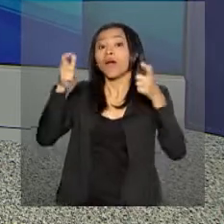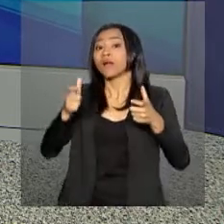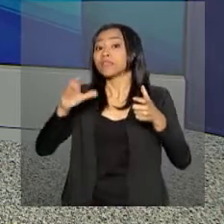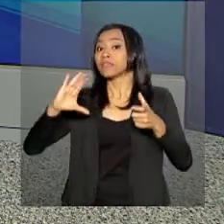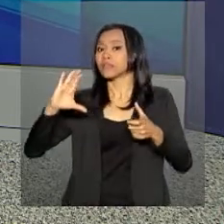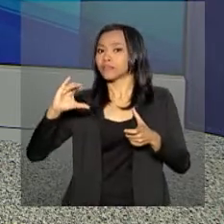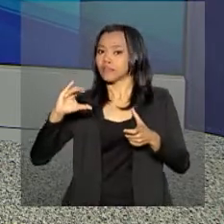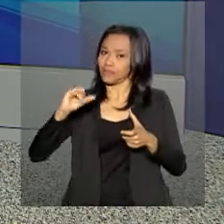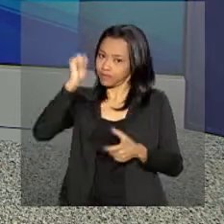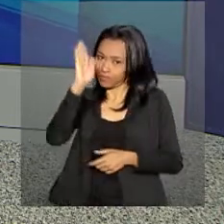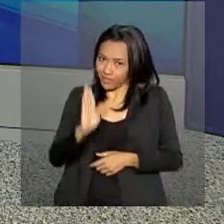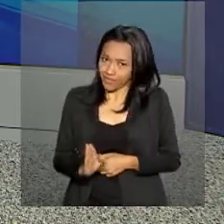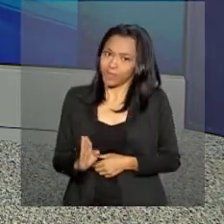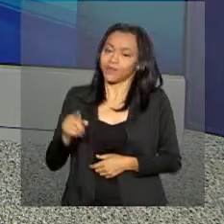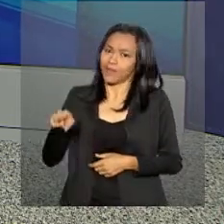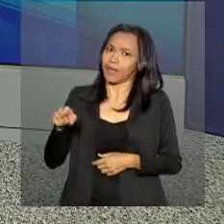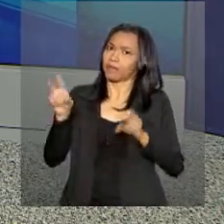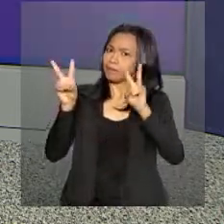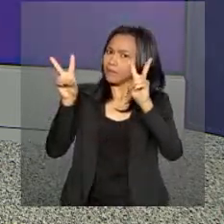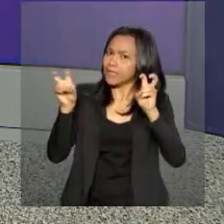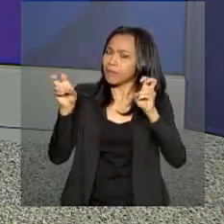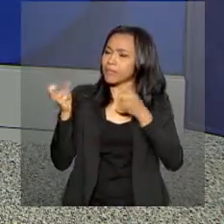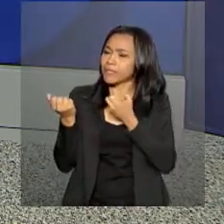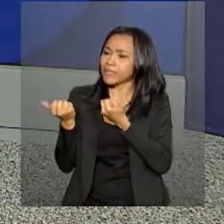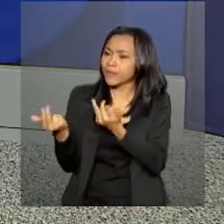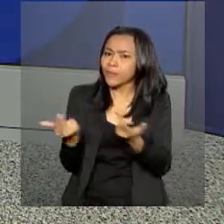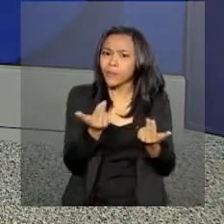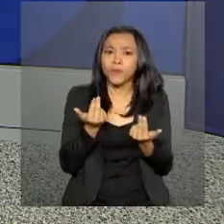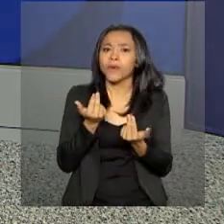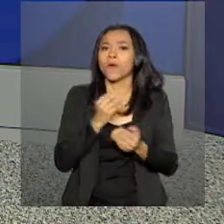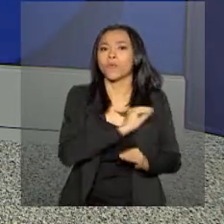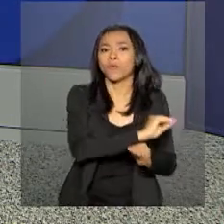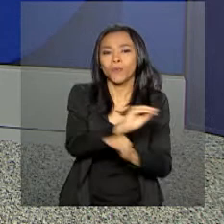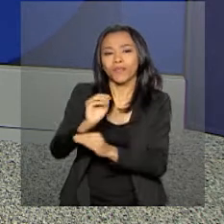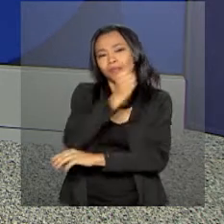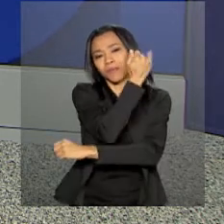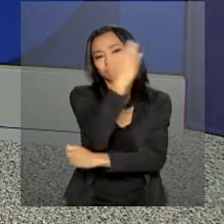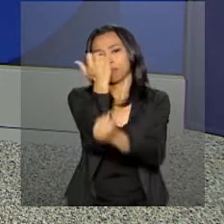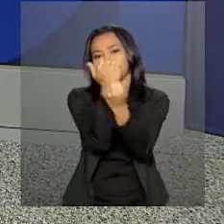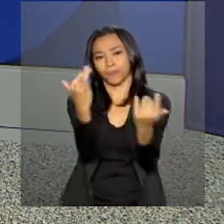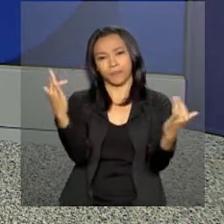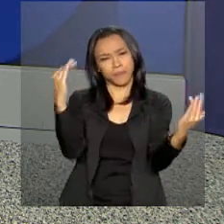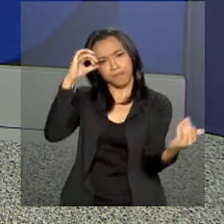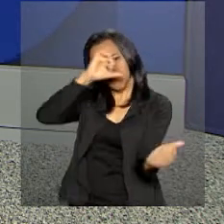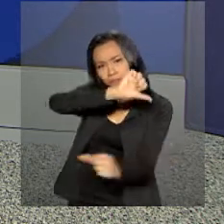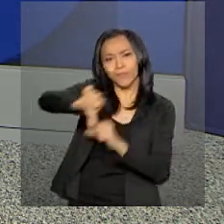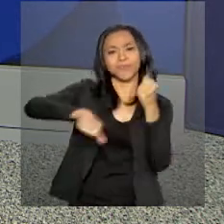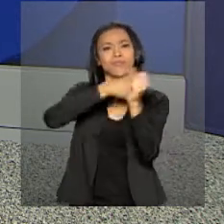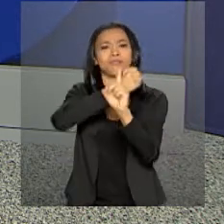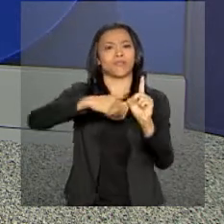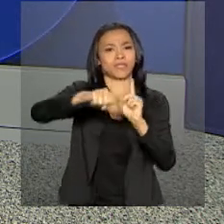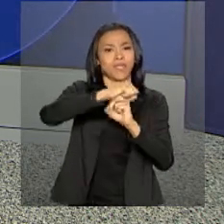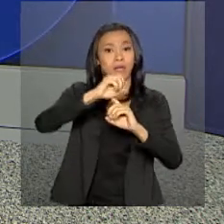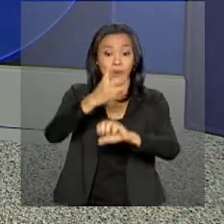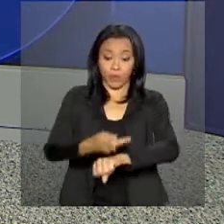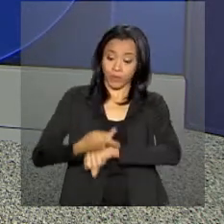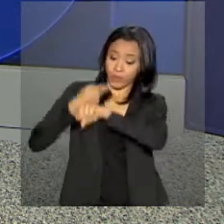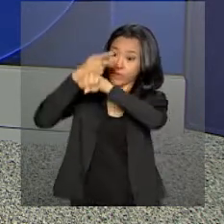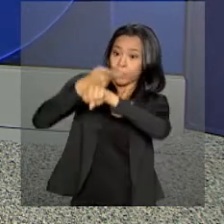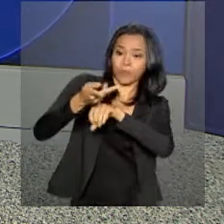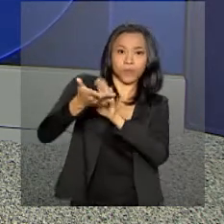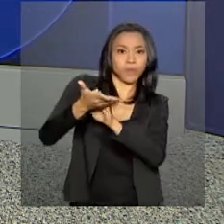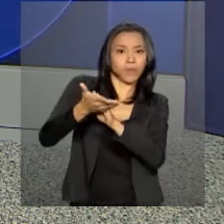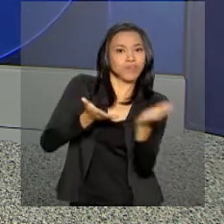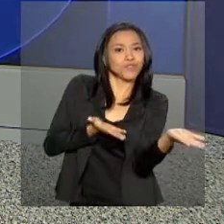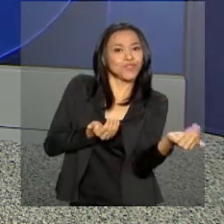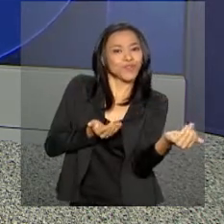Além da dedicação, um tema em comum, conservação da natureza e transformação social. O prêmio Jovem Cientista foi